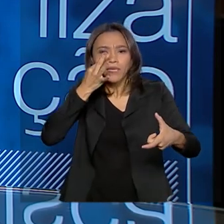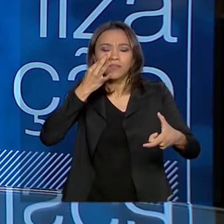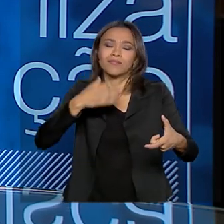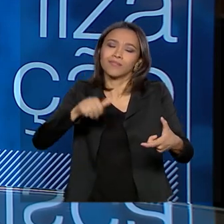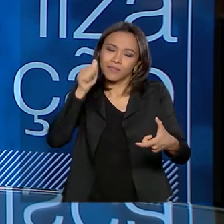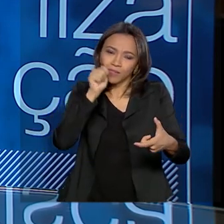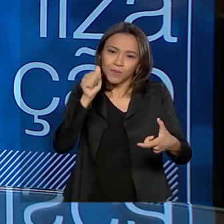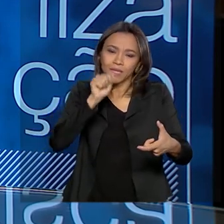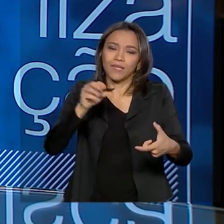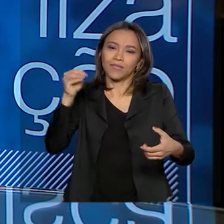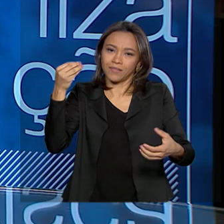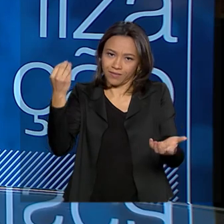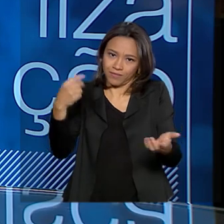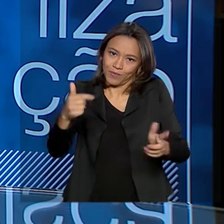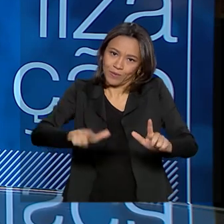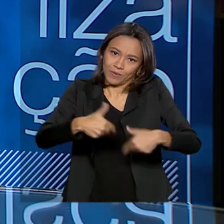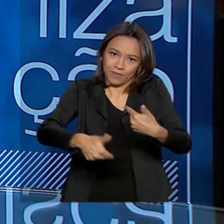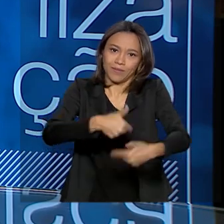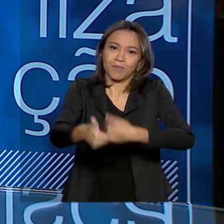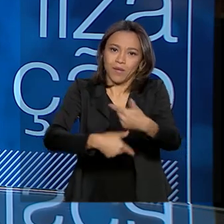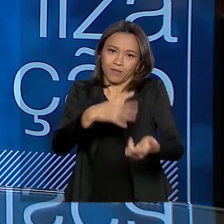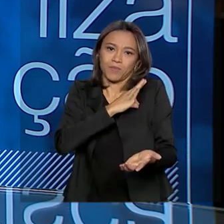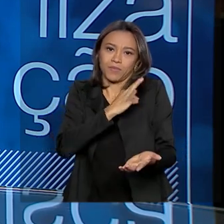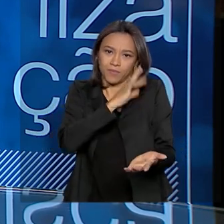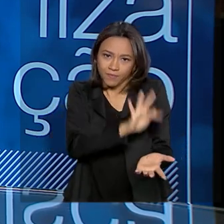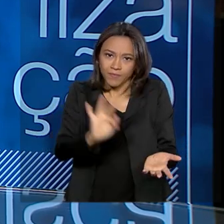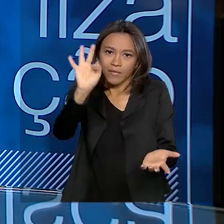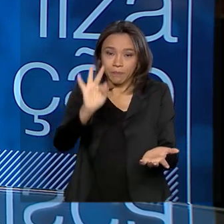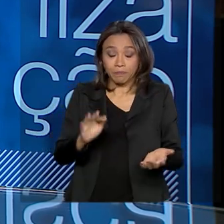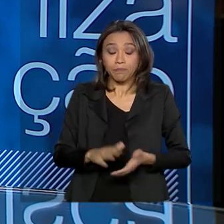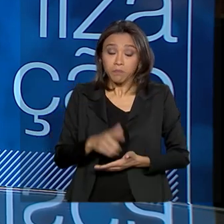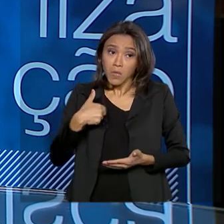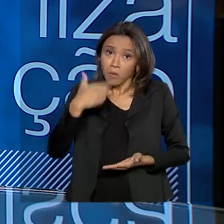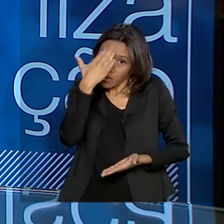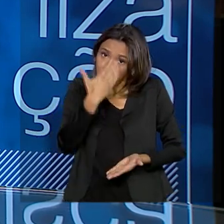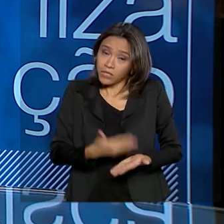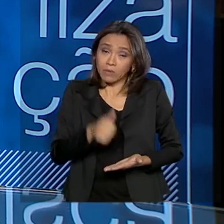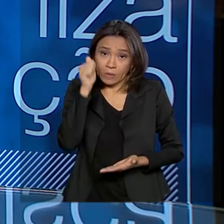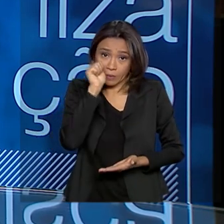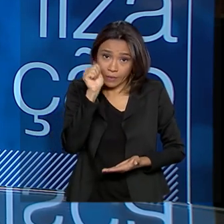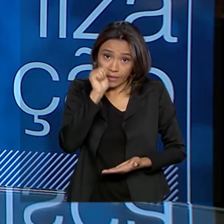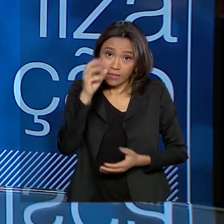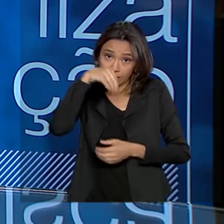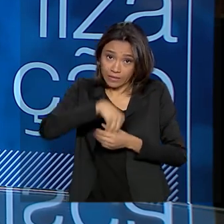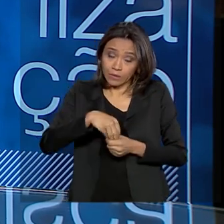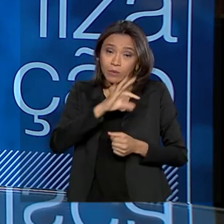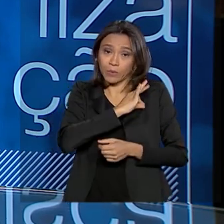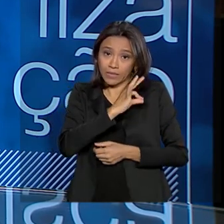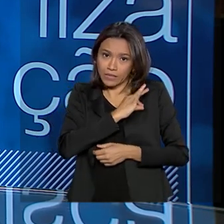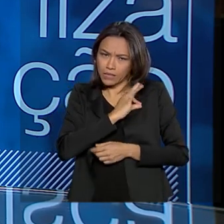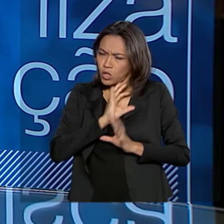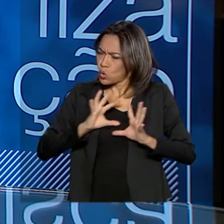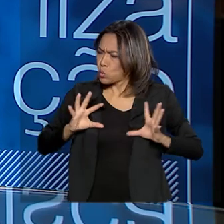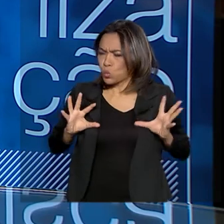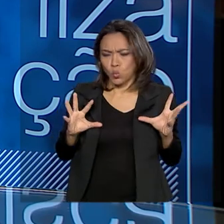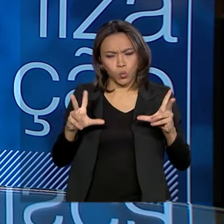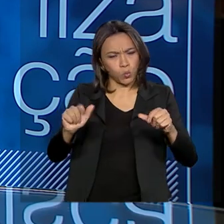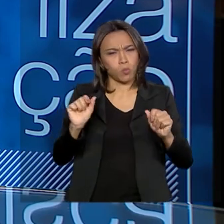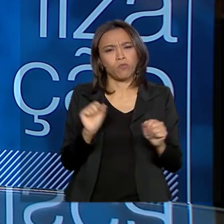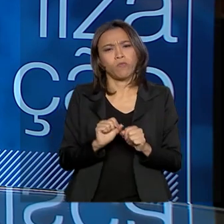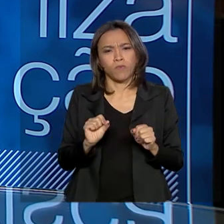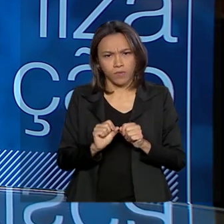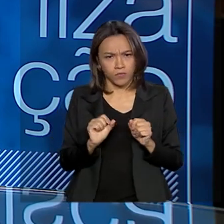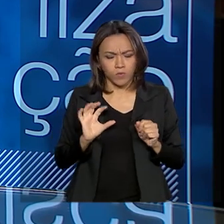feminina no nosso trabalho. Eu diria que as mulheres, na Polícia Rodoviária Federal, desenvolvem todas as atividades.